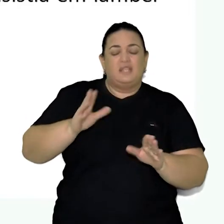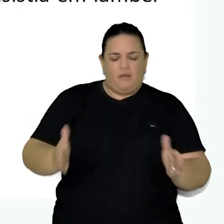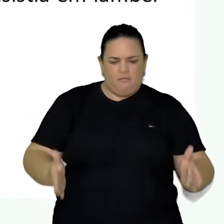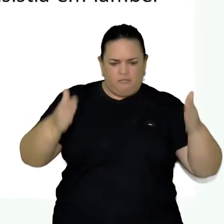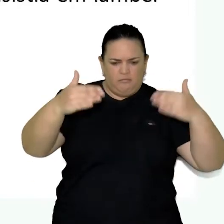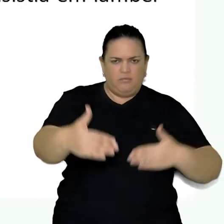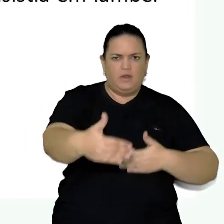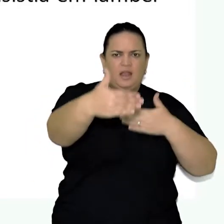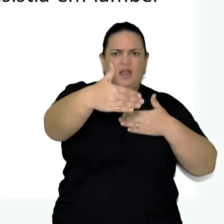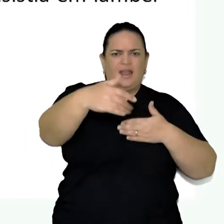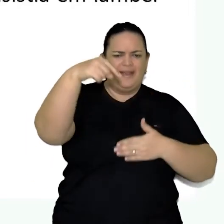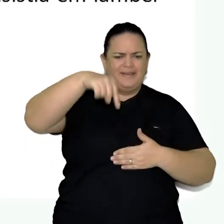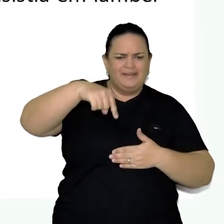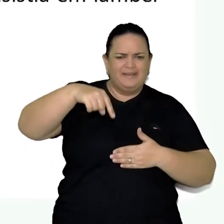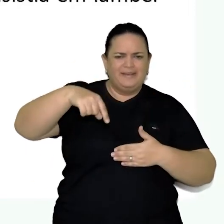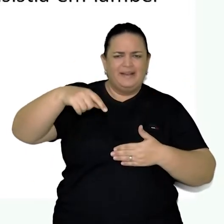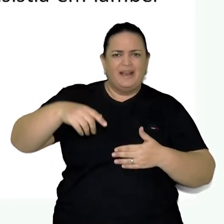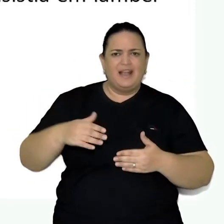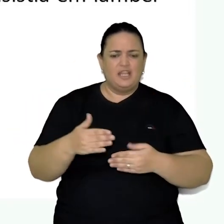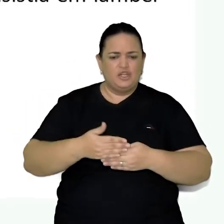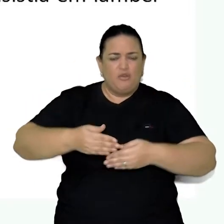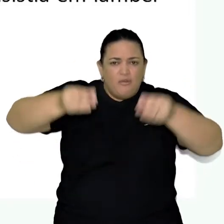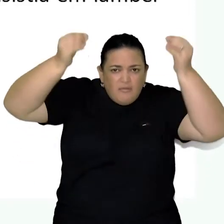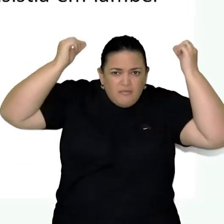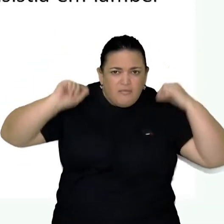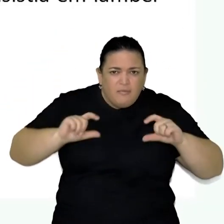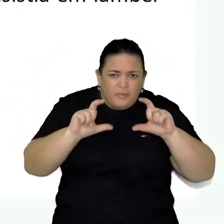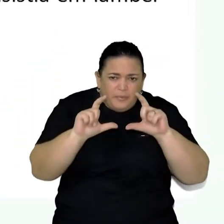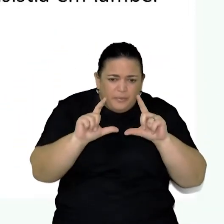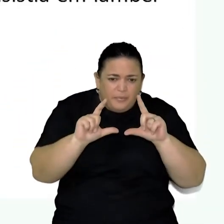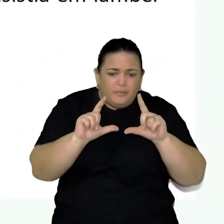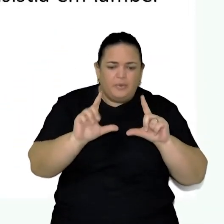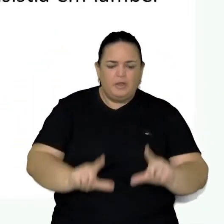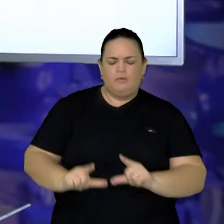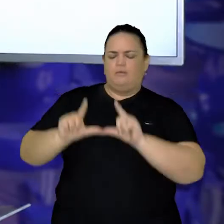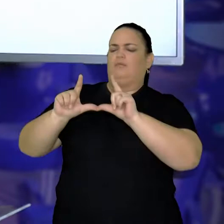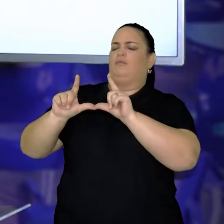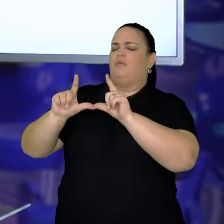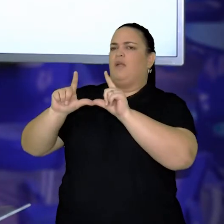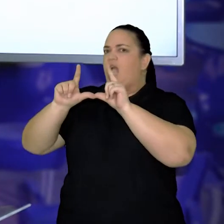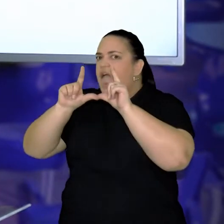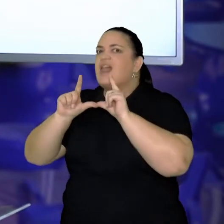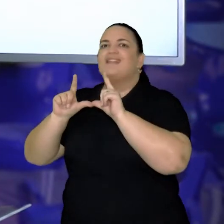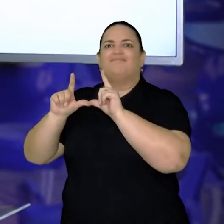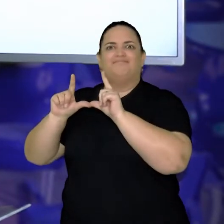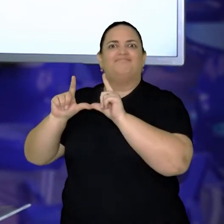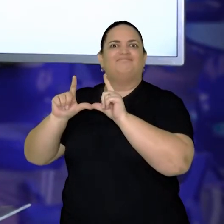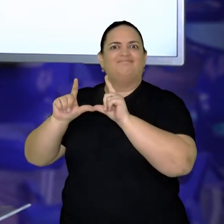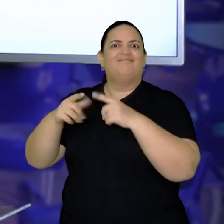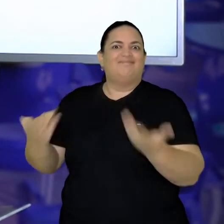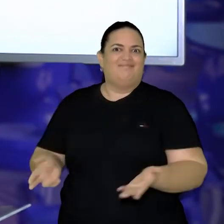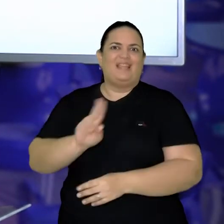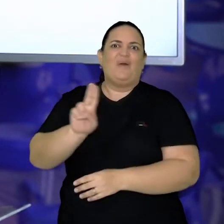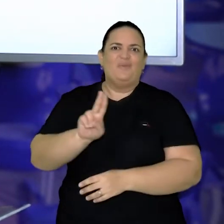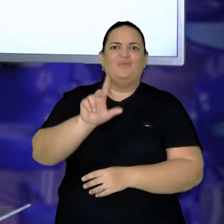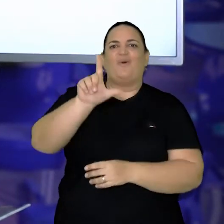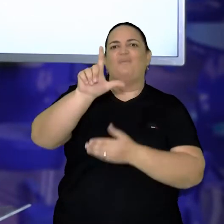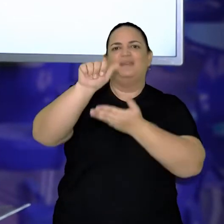caixa, onde o processo de revelação consistia em lambeiro negativo. Por isso, o nome Lambi-Lambi.